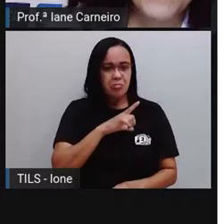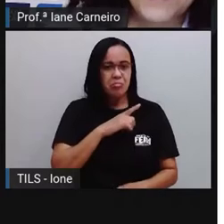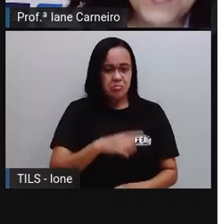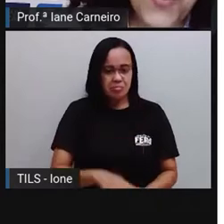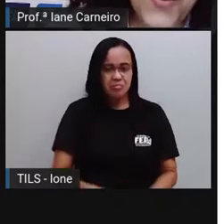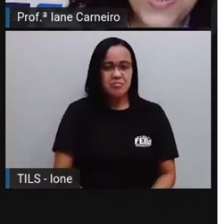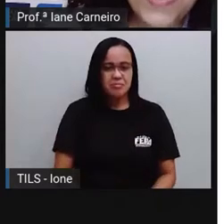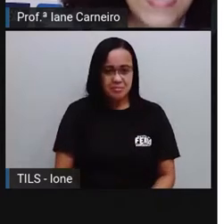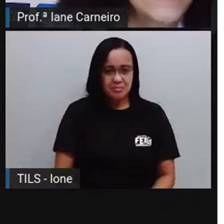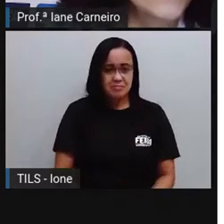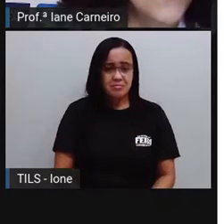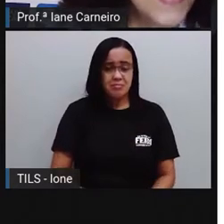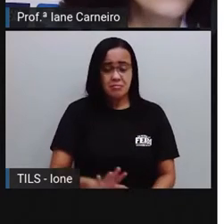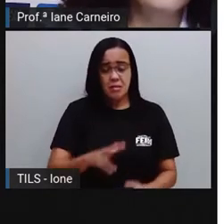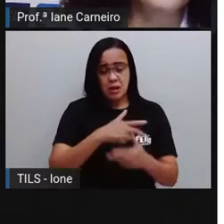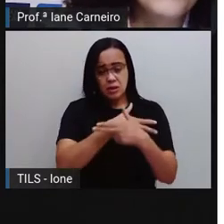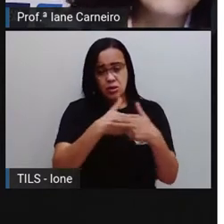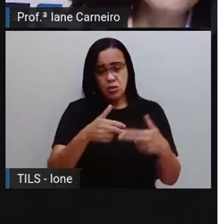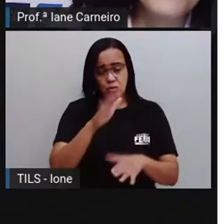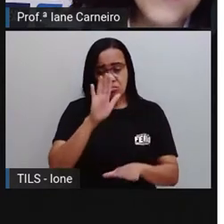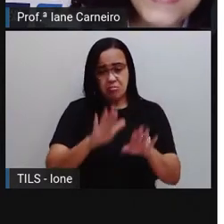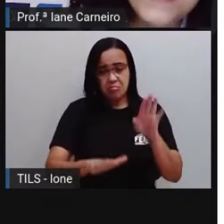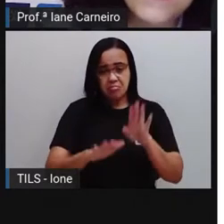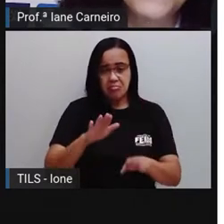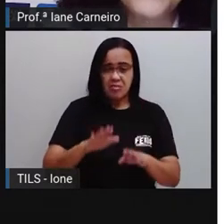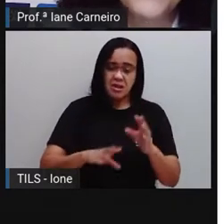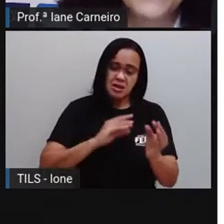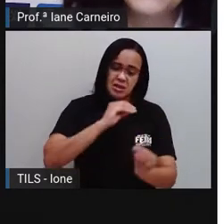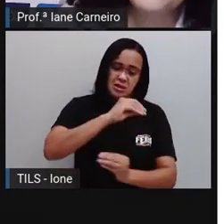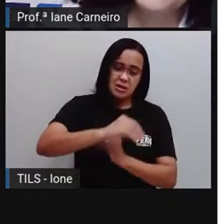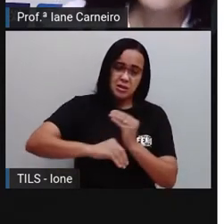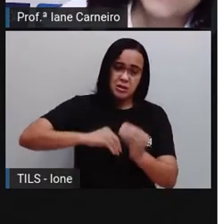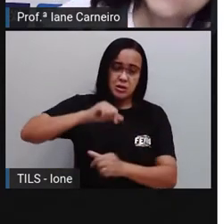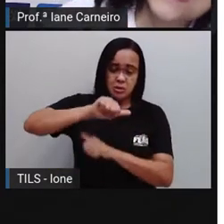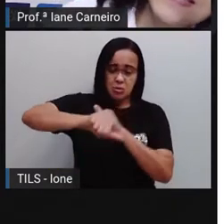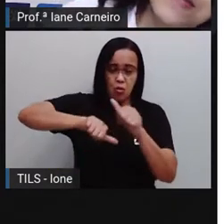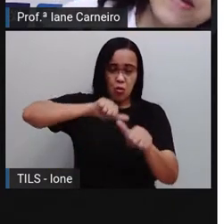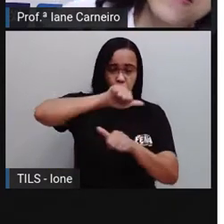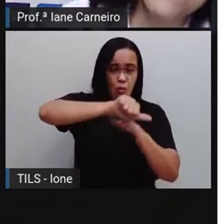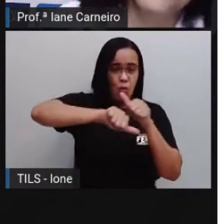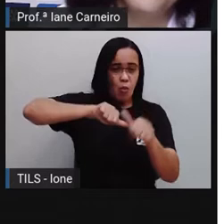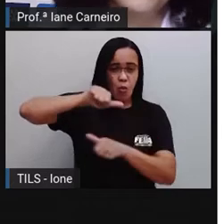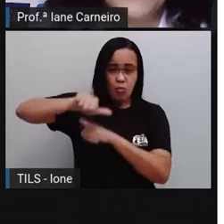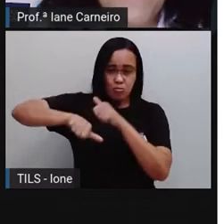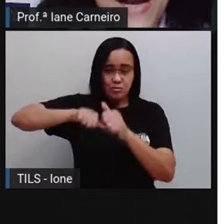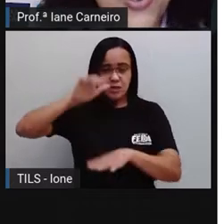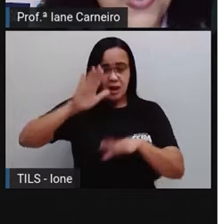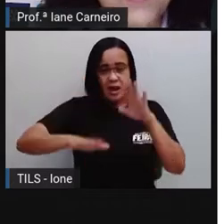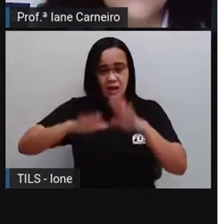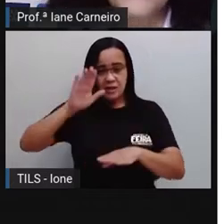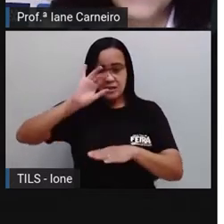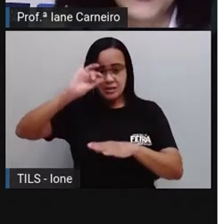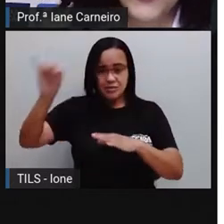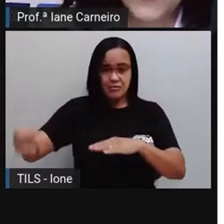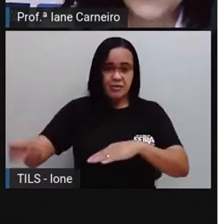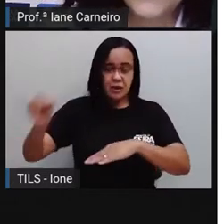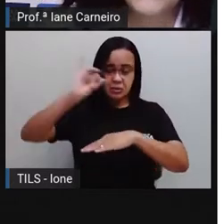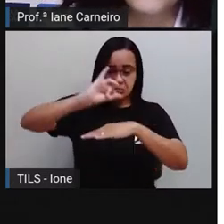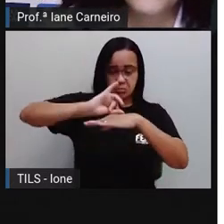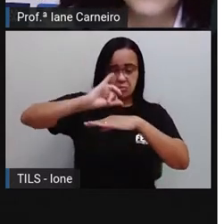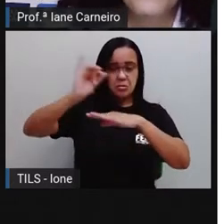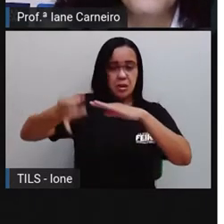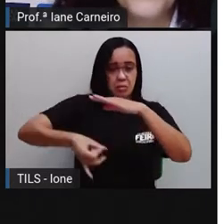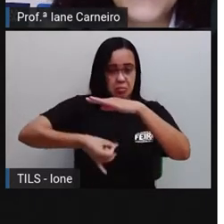Mas as coisas, às vezes, mudam de posição. E o que está em cima, vem para baixo. Preste